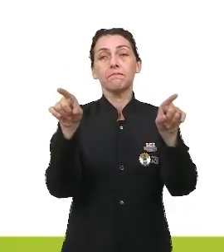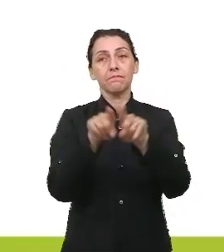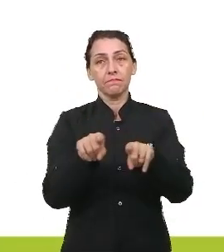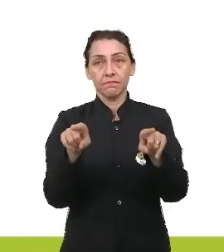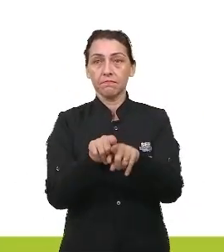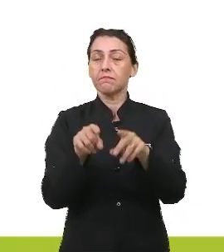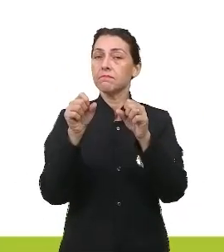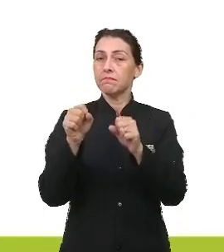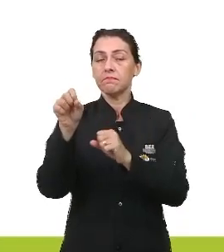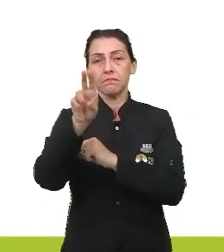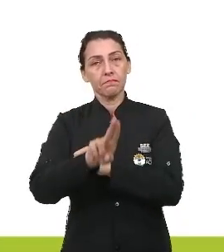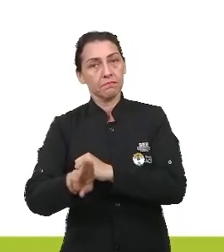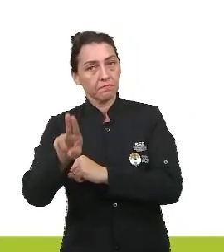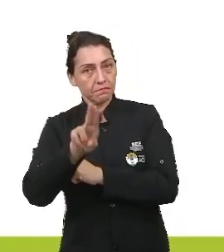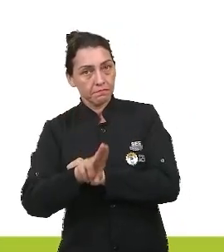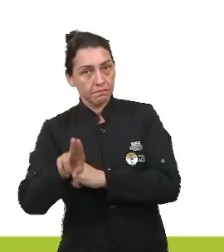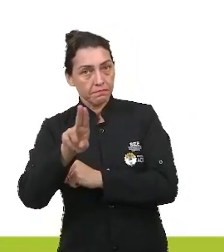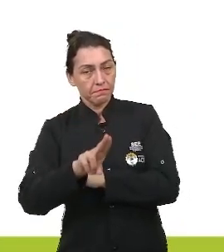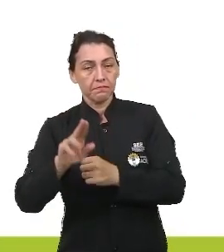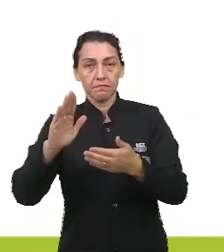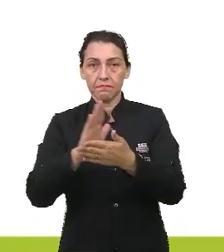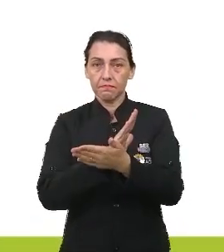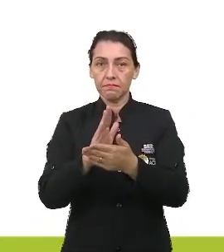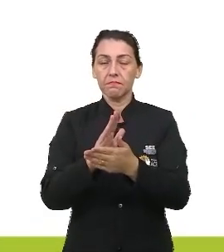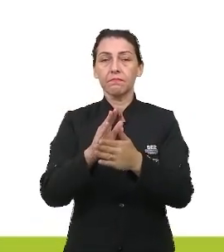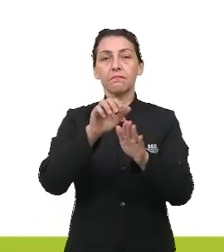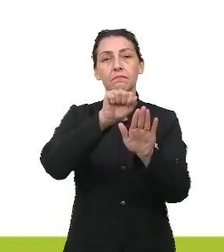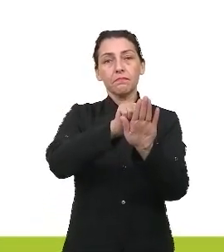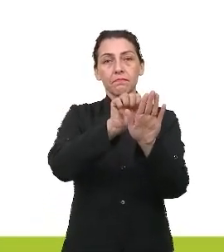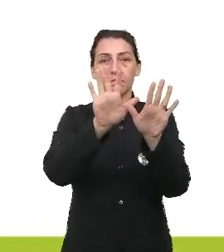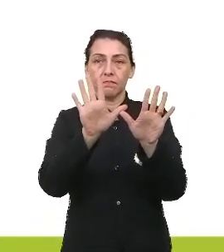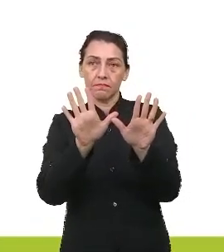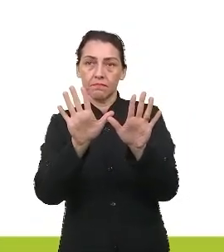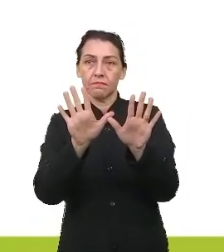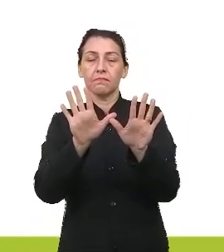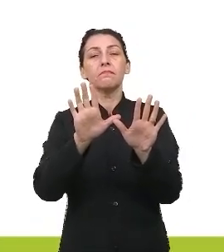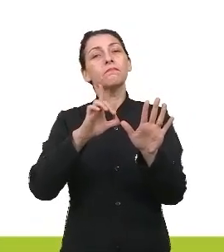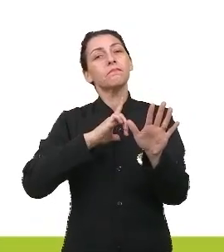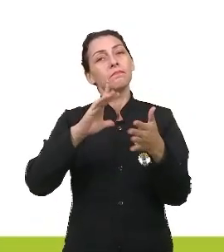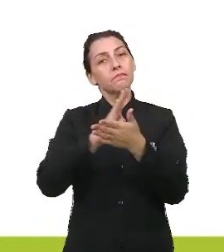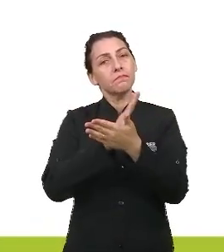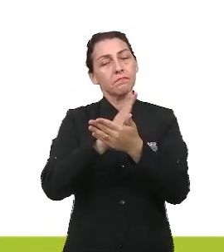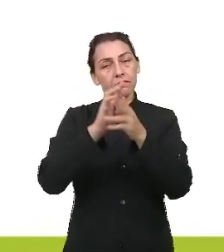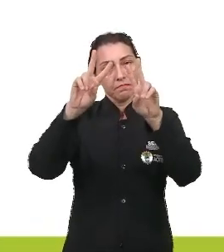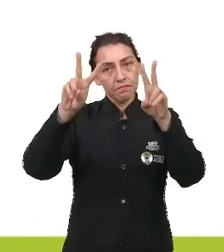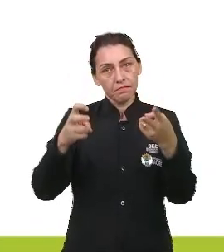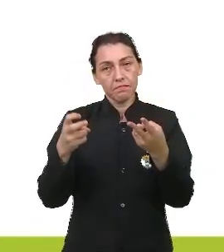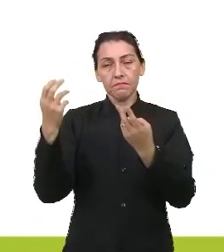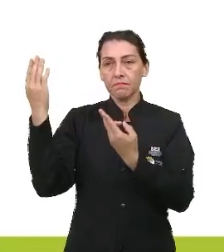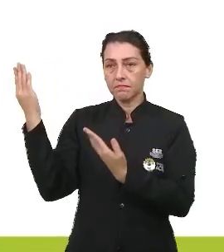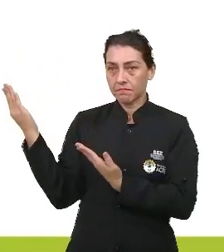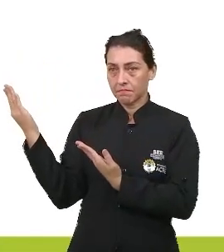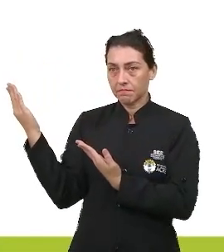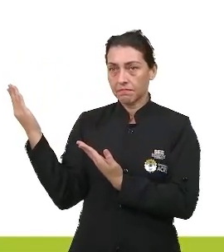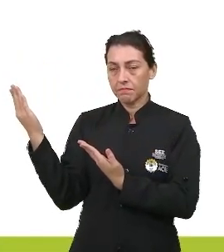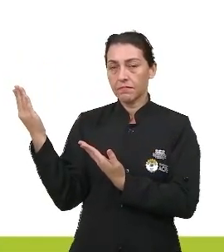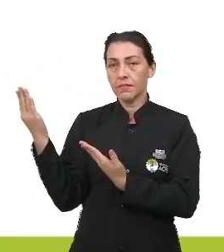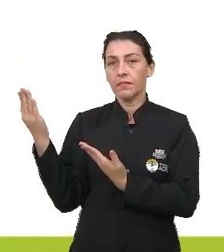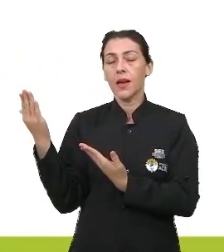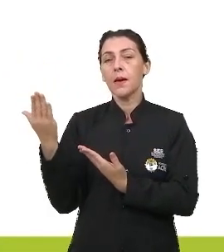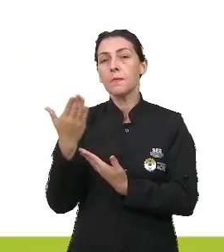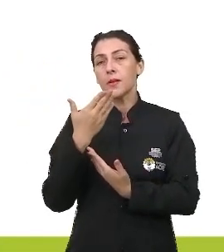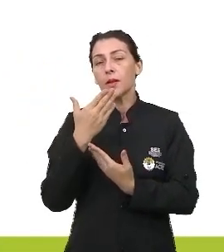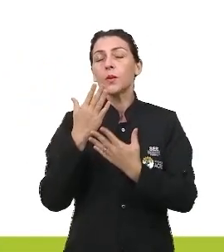podem utilizar-se de algumas figuras de linguagem para tratar alguns temas. Nesse caso aí, para amenizar,